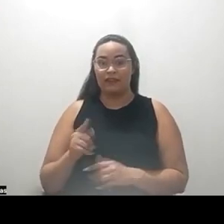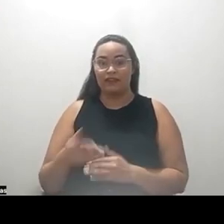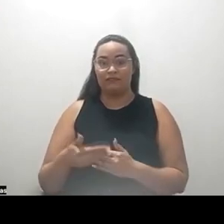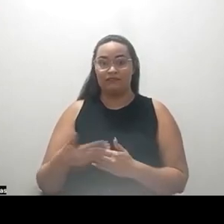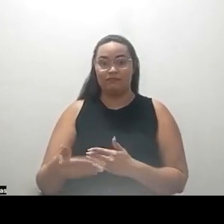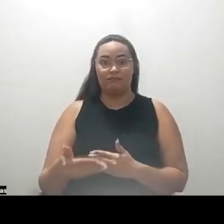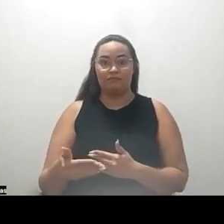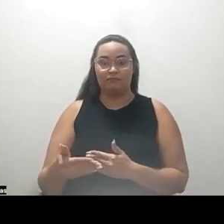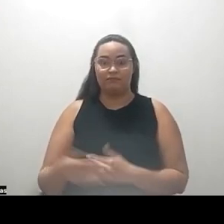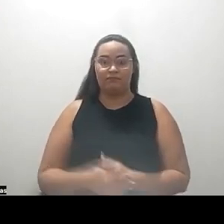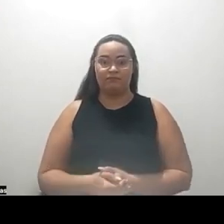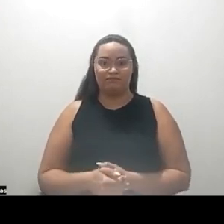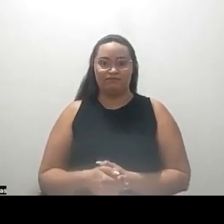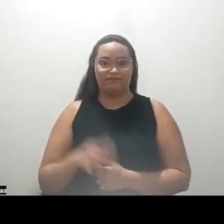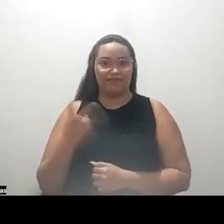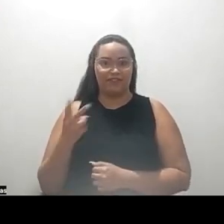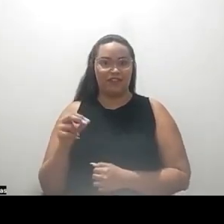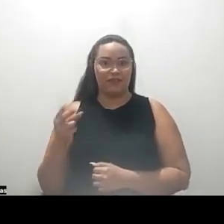24.